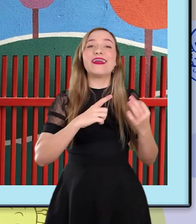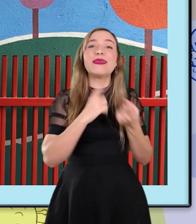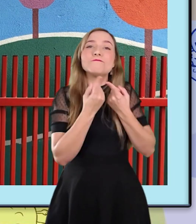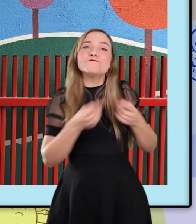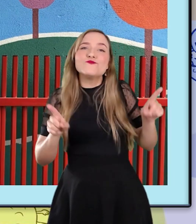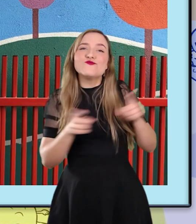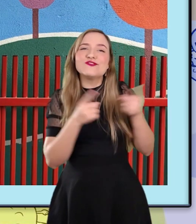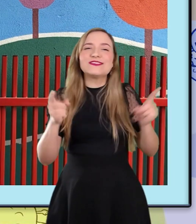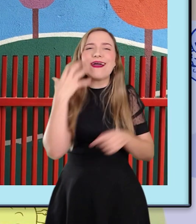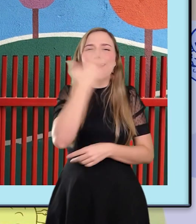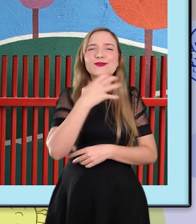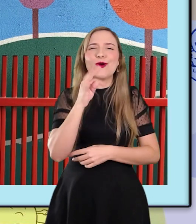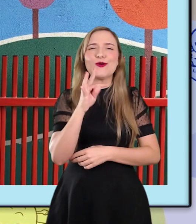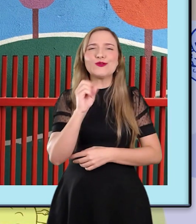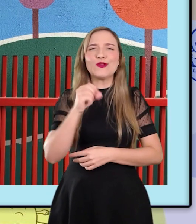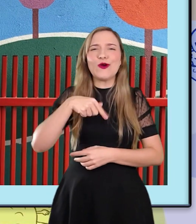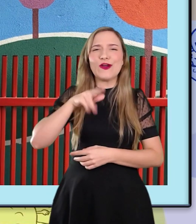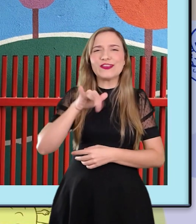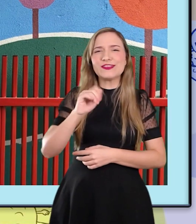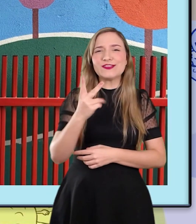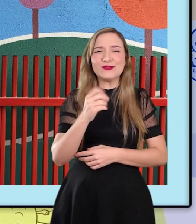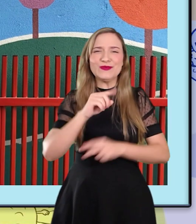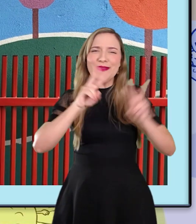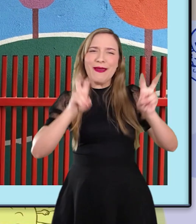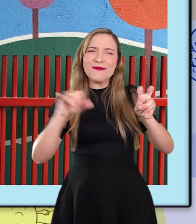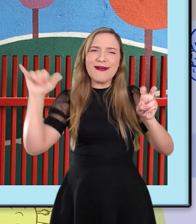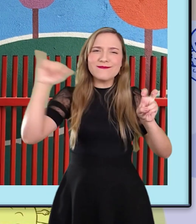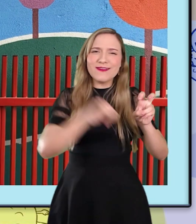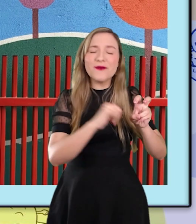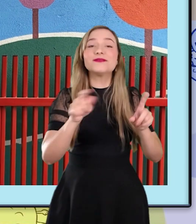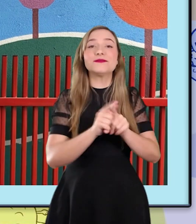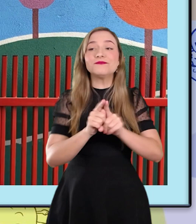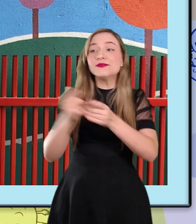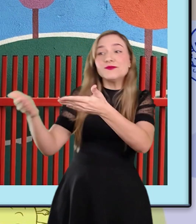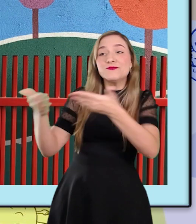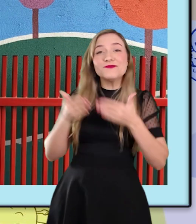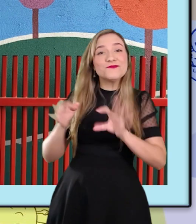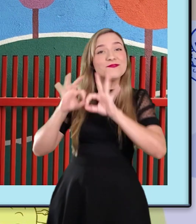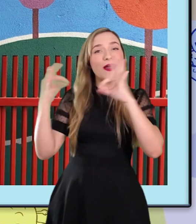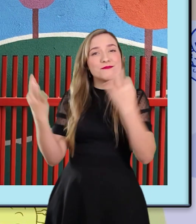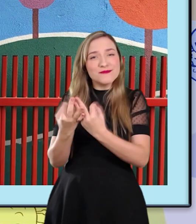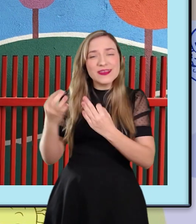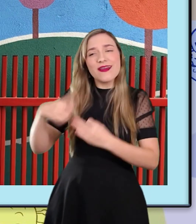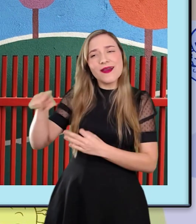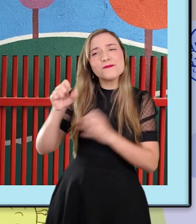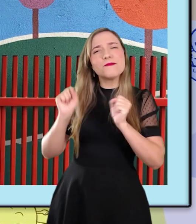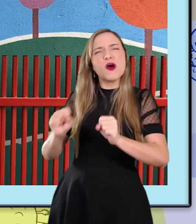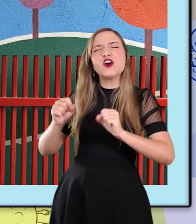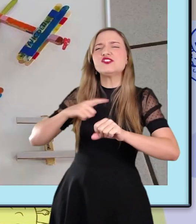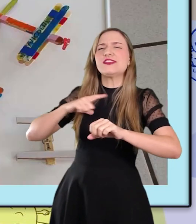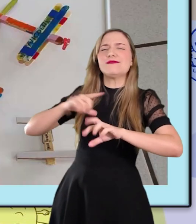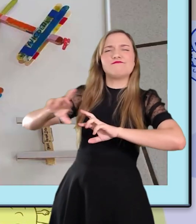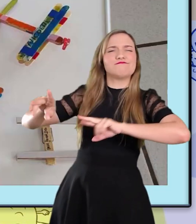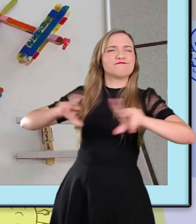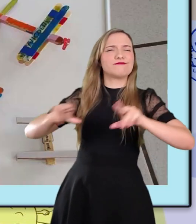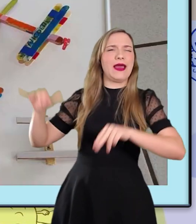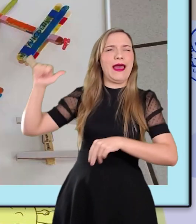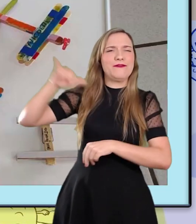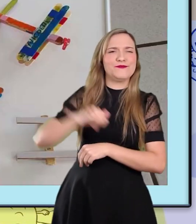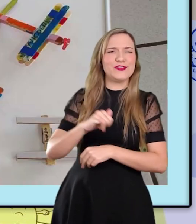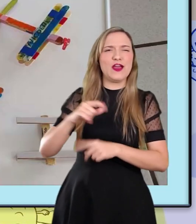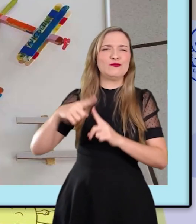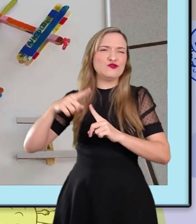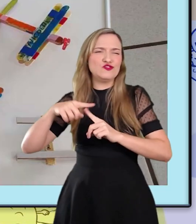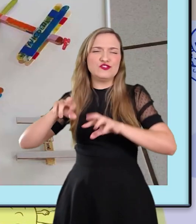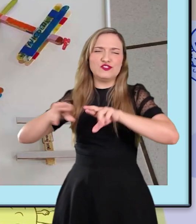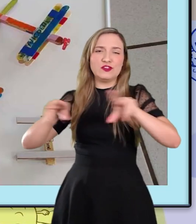avião. E convidamos a família que confeccionasse variados tipos de avião. E